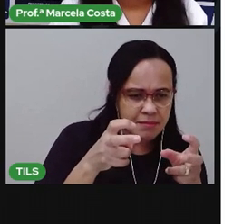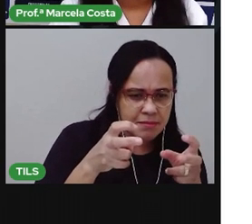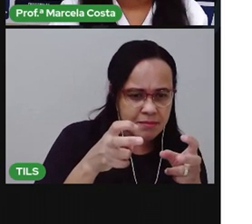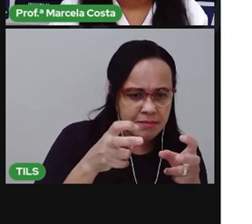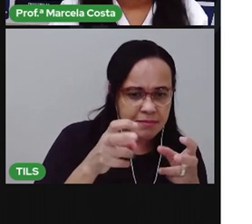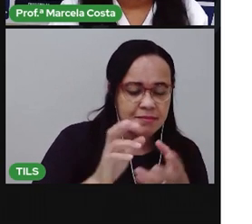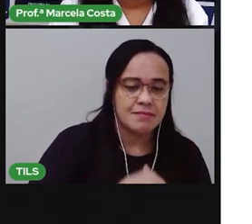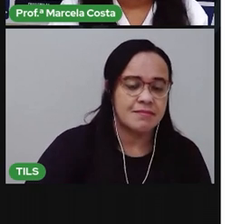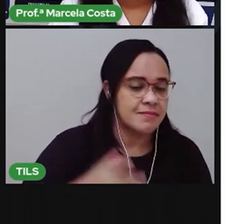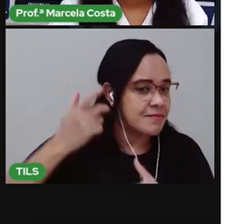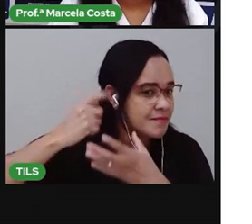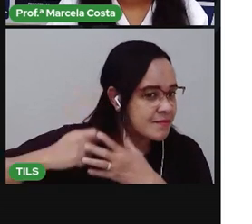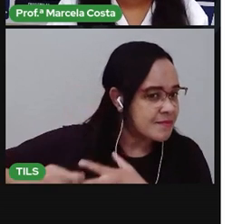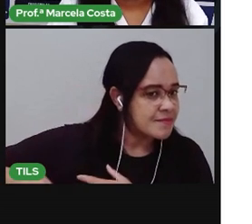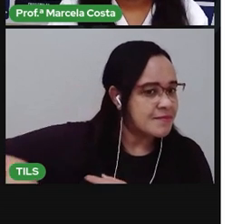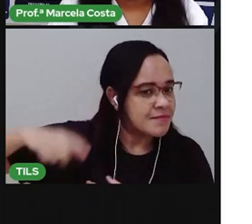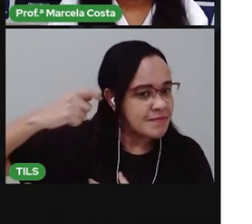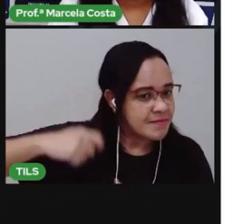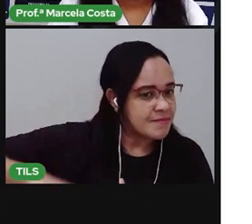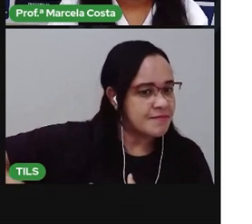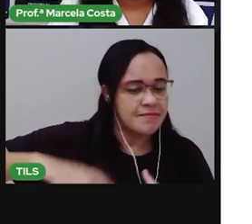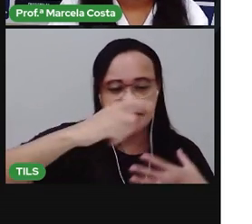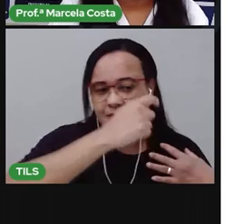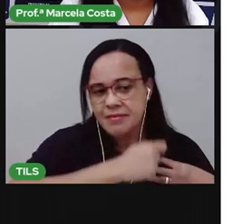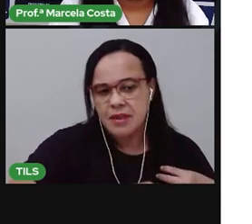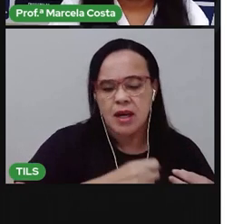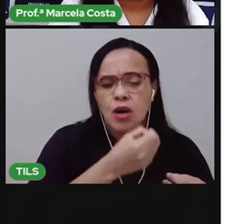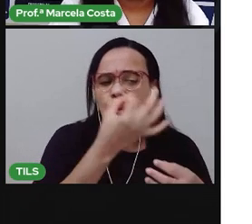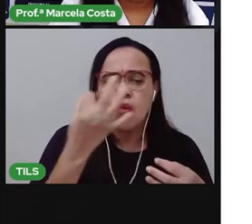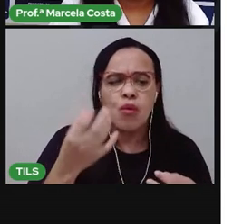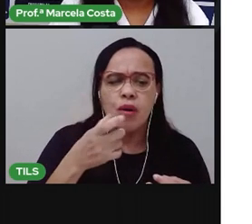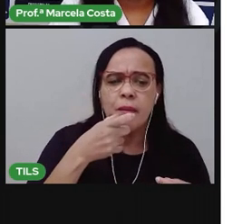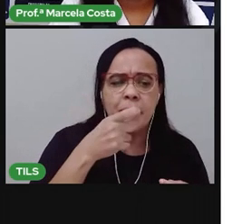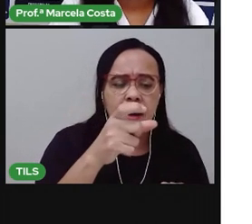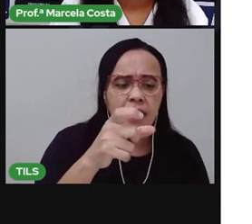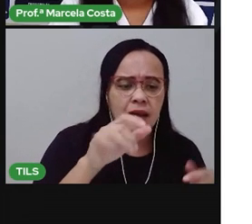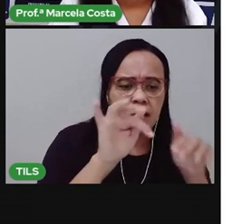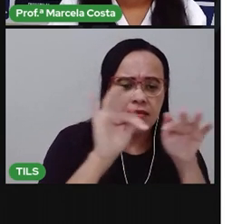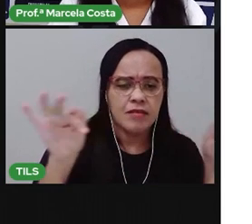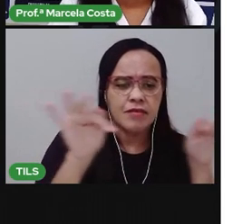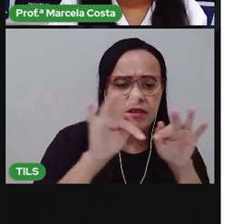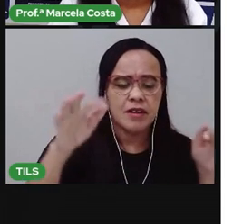Vamos contar quantas palavras tem nessa frase.